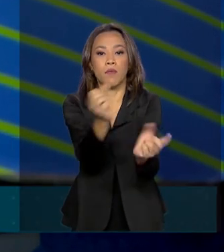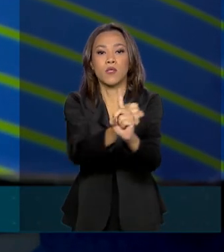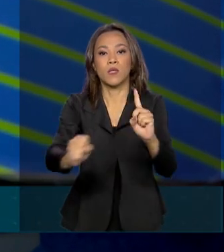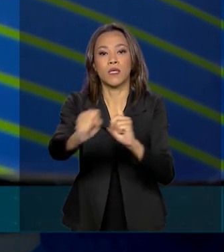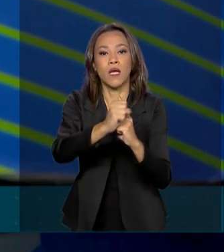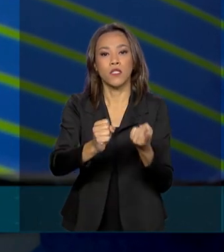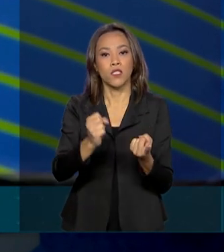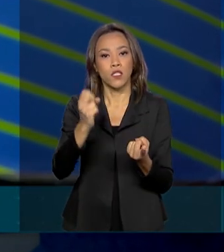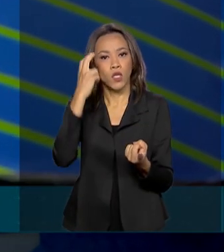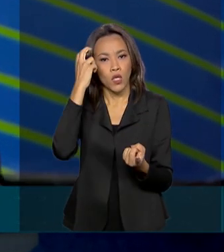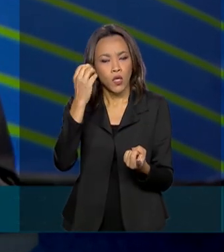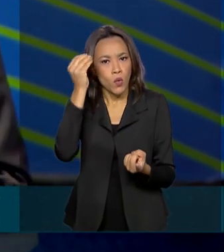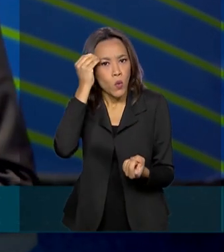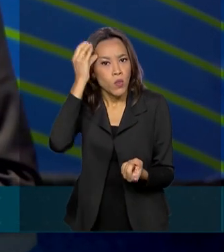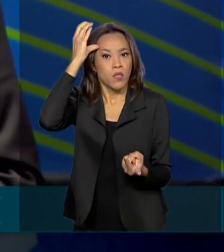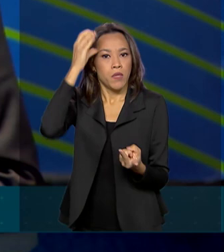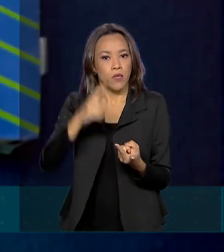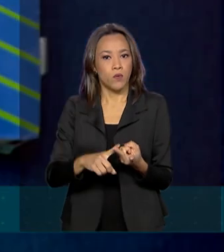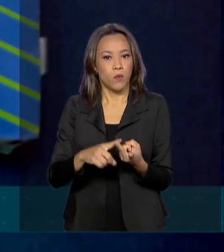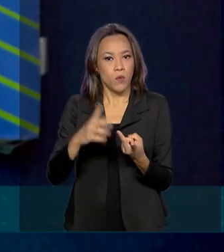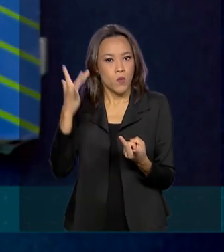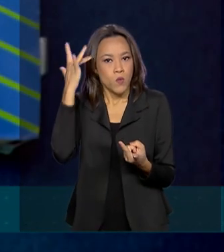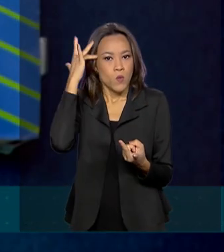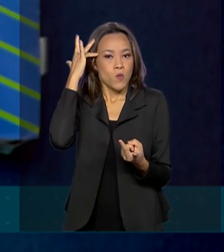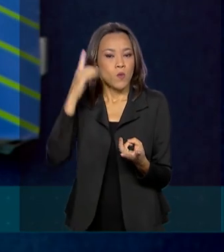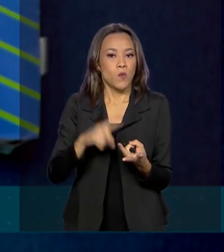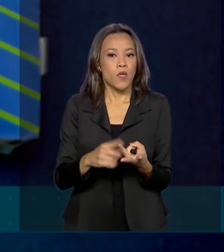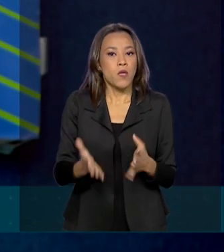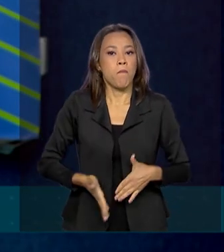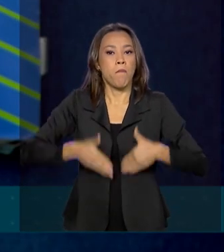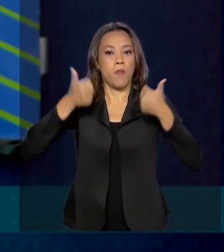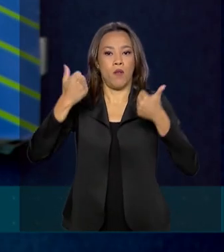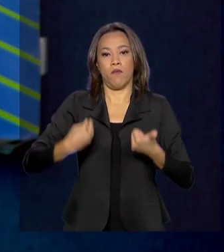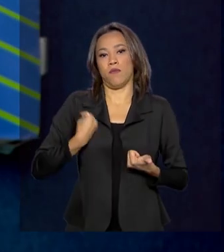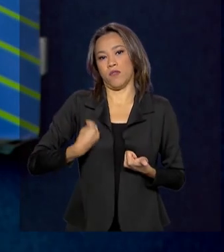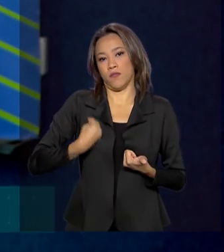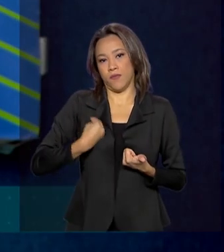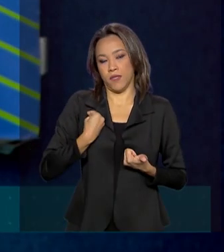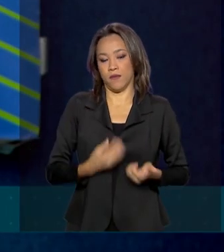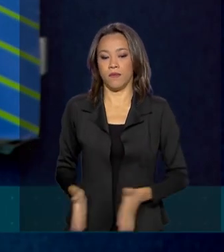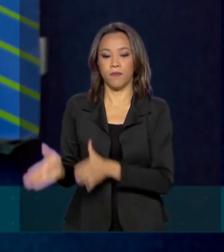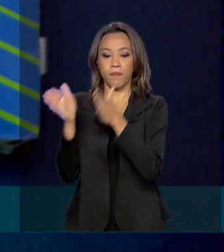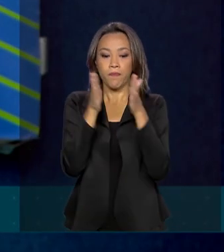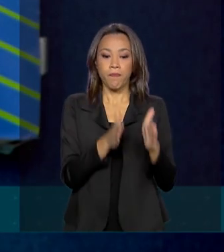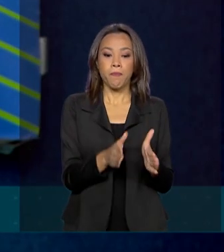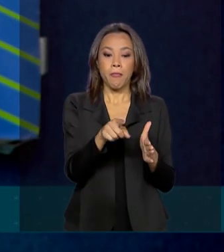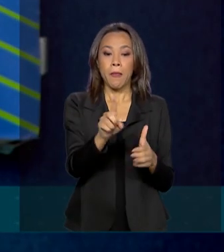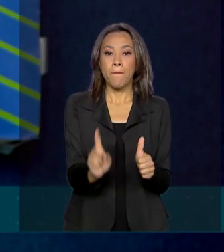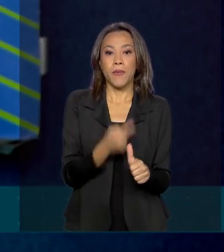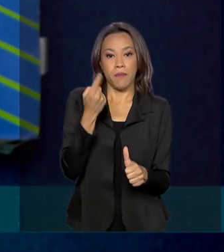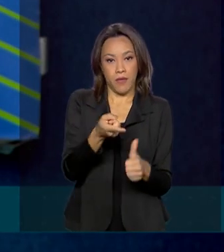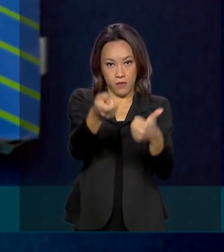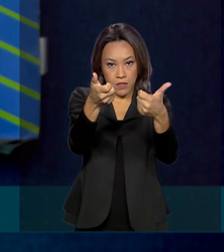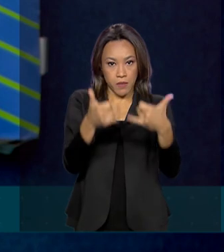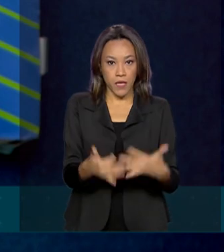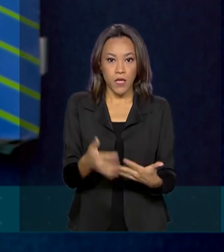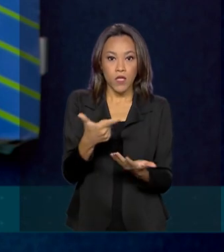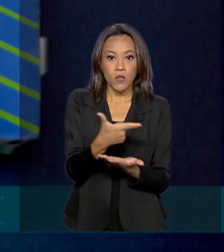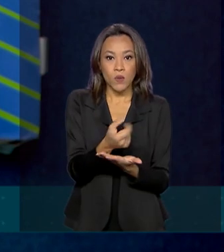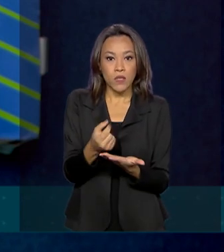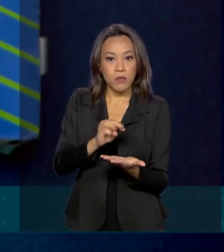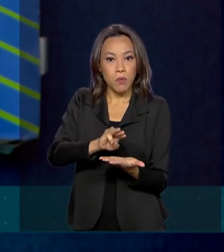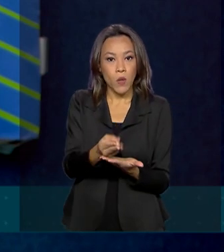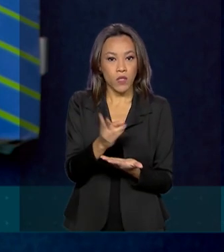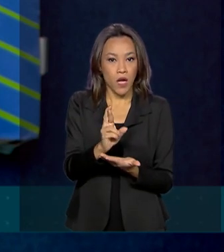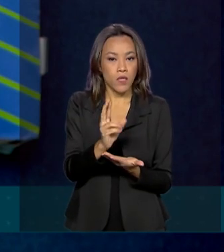riqueza e melhoria da qualidade de vida. A gente elencou duas prioridades. Primeira, usar esses 200 milhões de reais